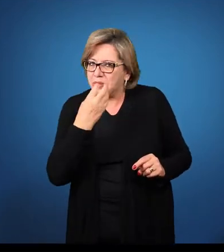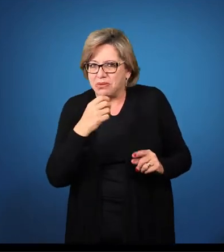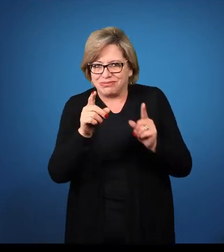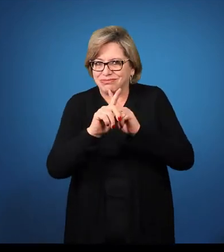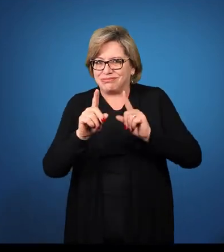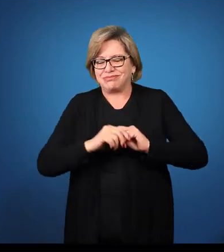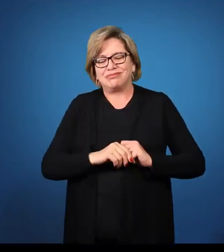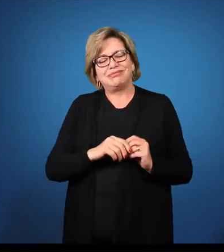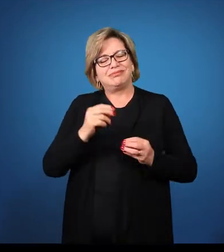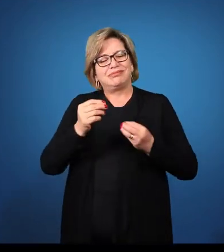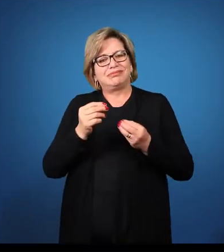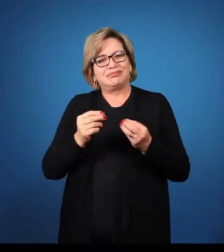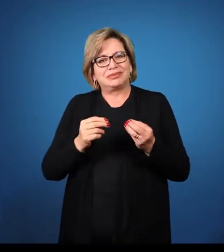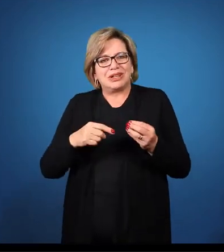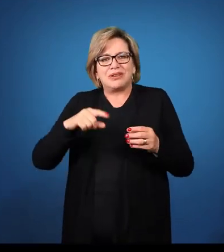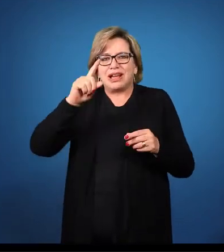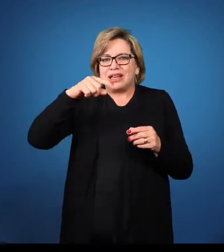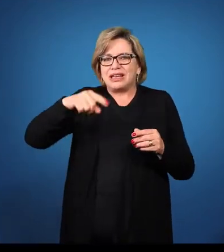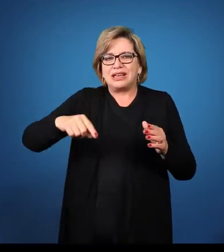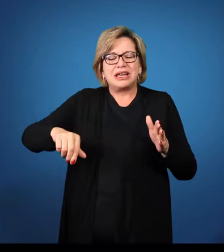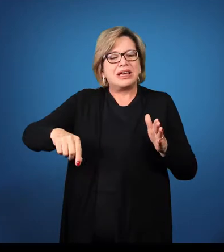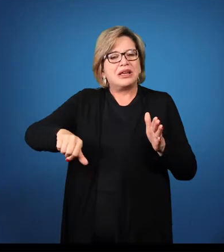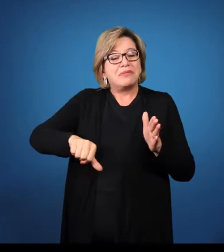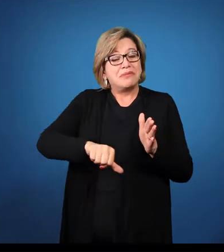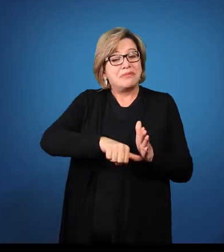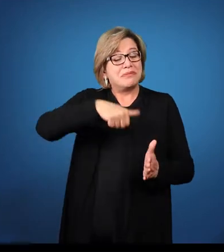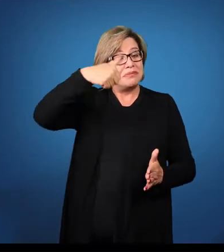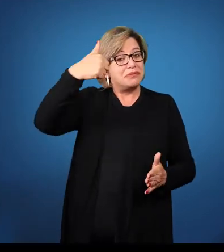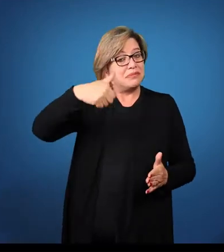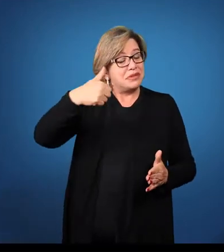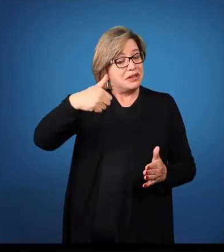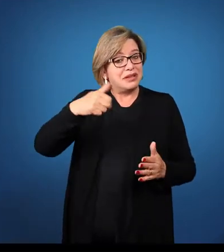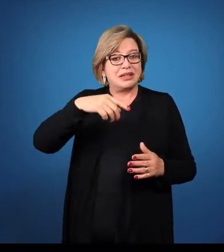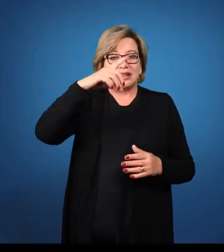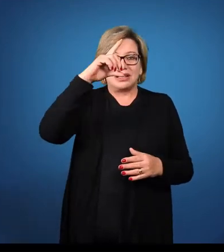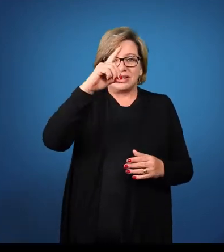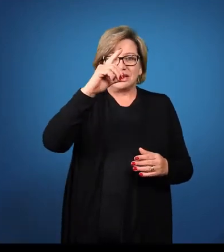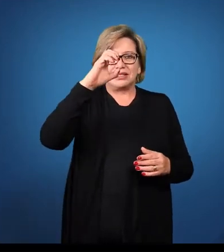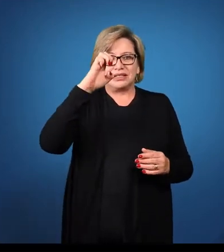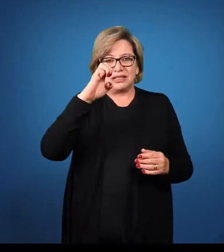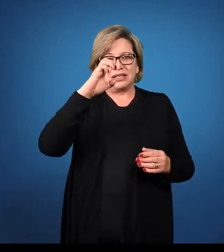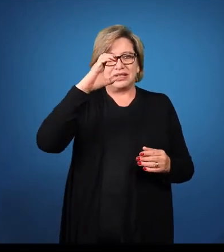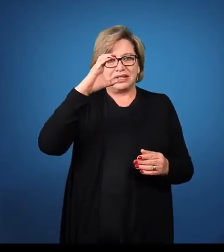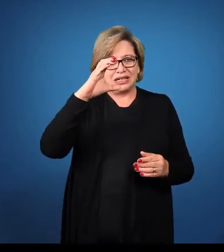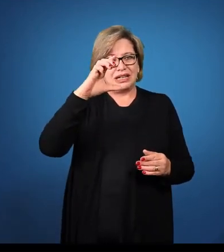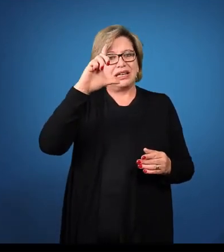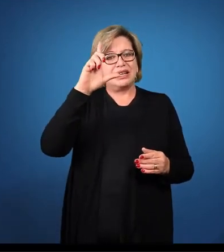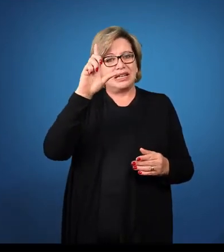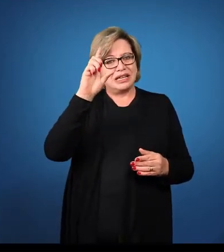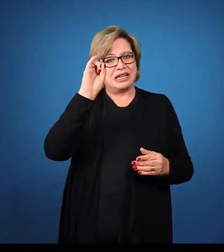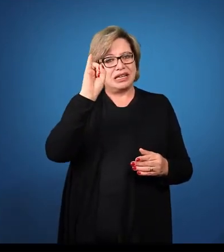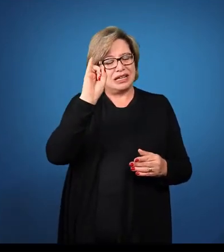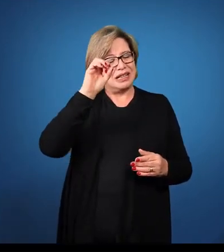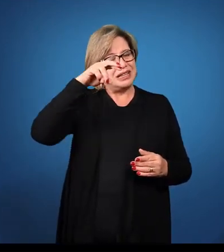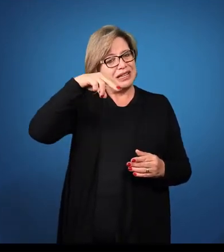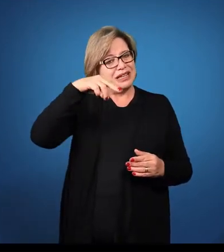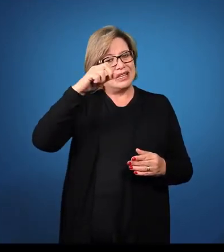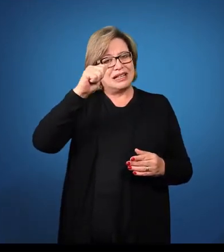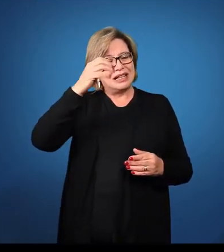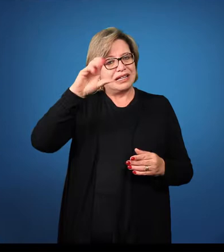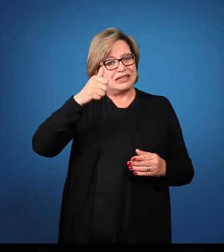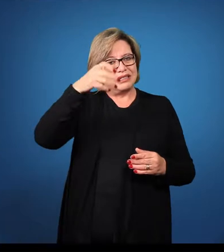Segue, então, a primeira declinação, eu diria bona poela.